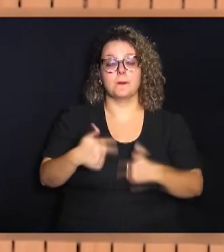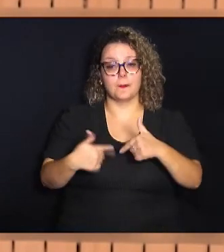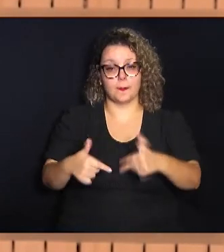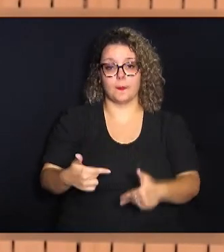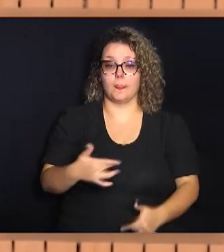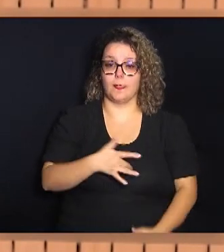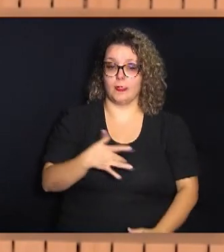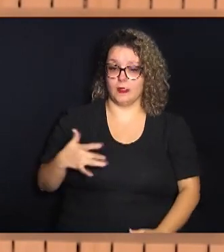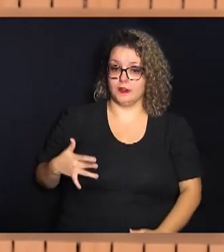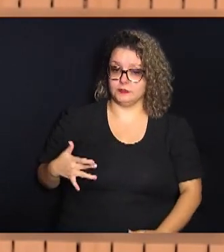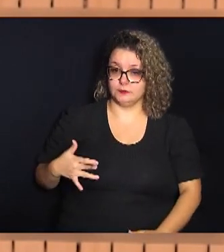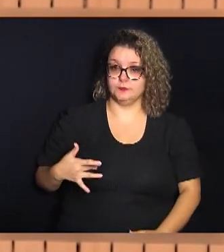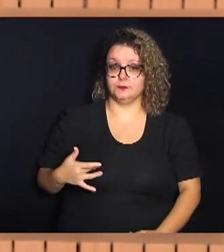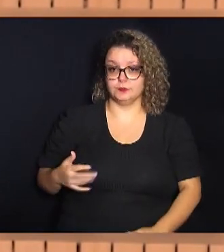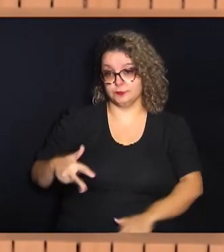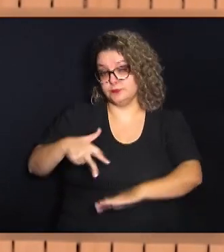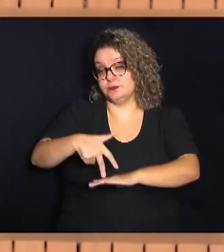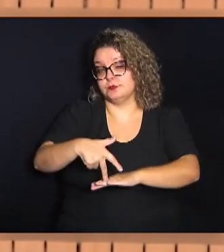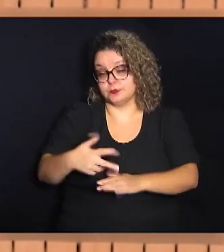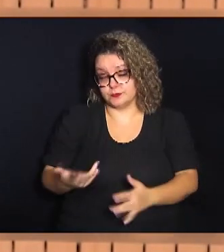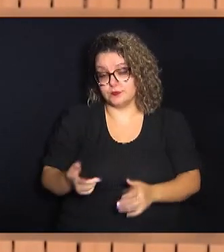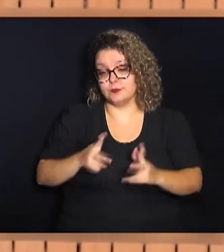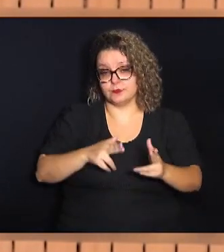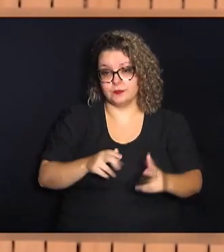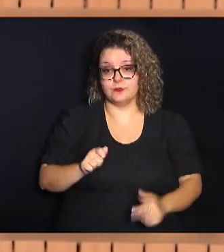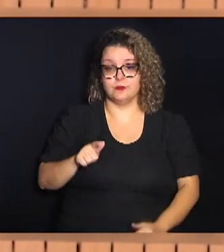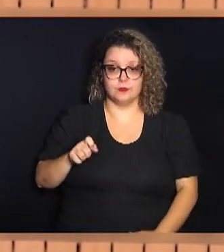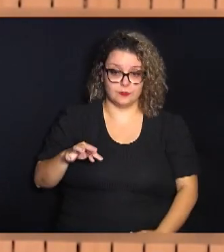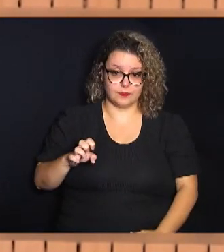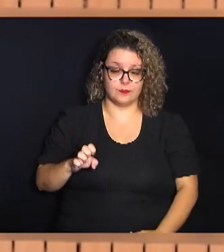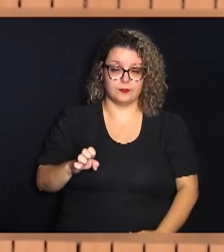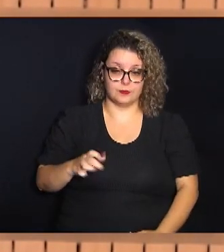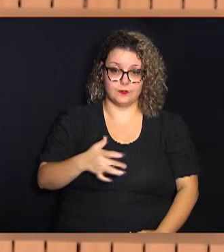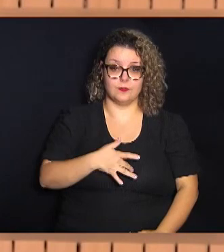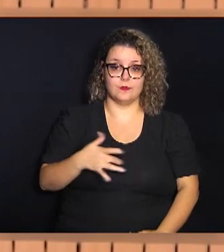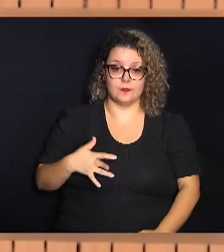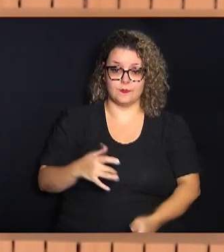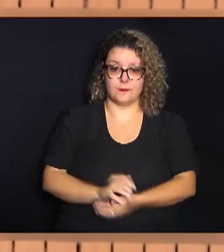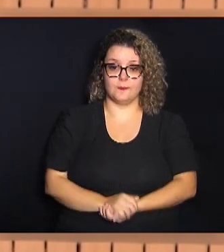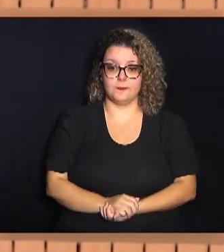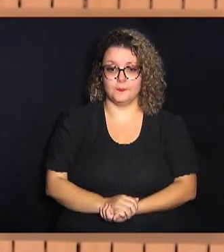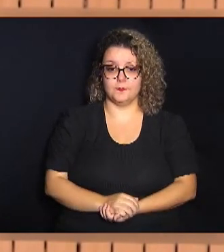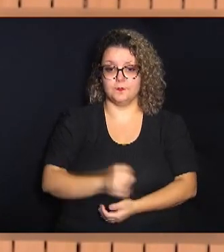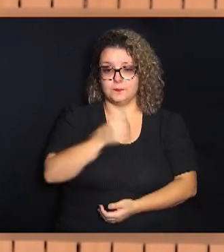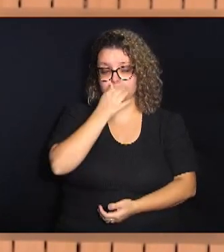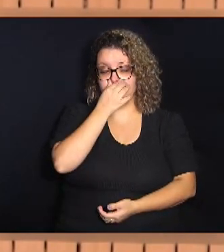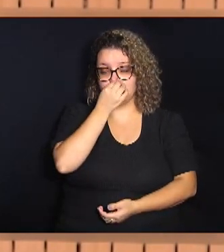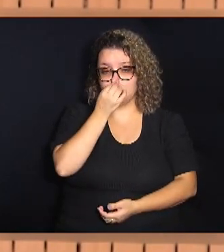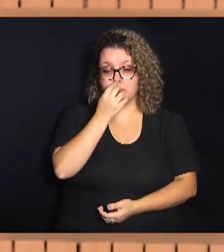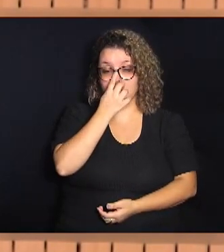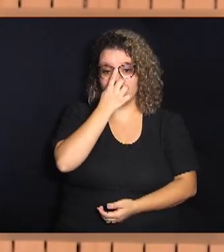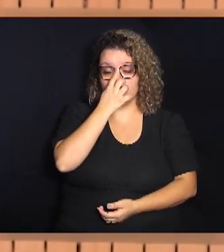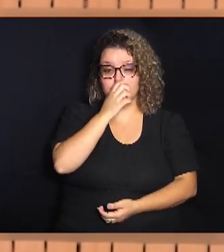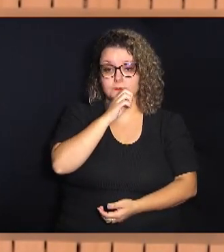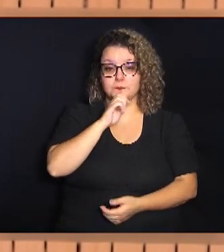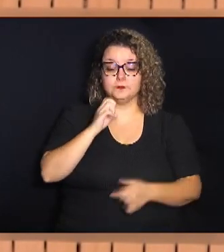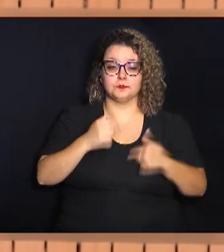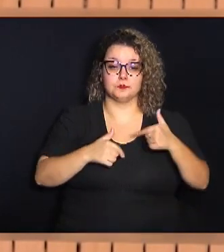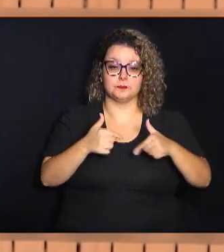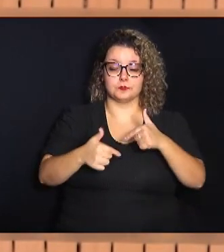como agentes de saúde vocês fazem todo um trabalho que vão aqui expor e que